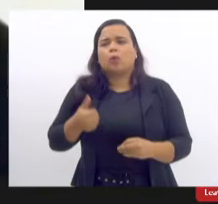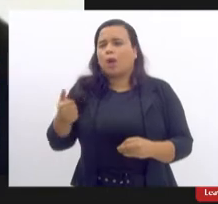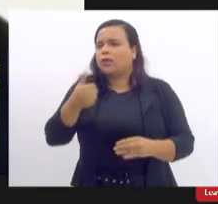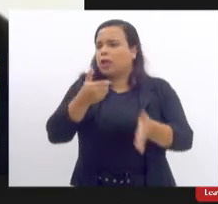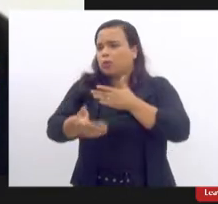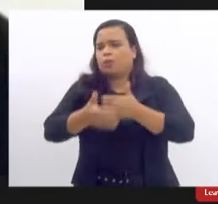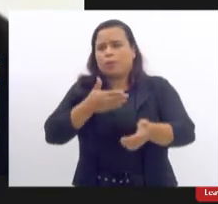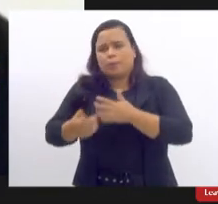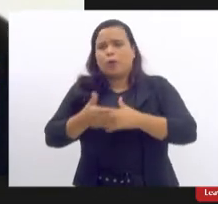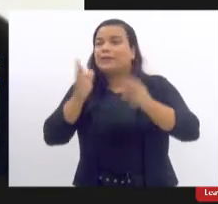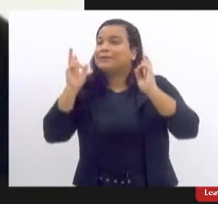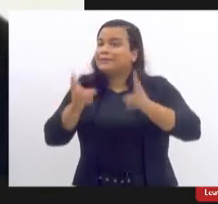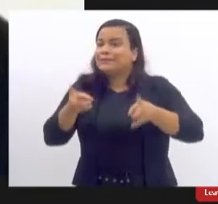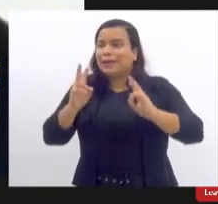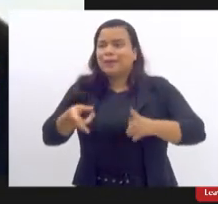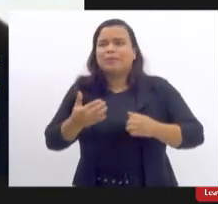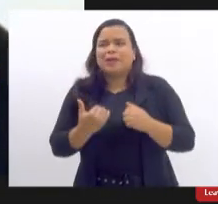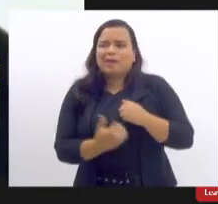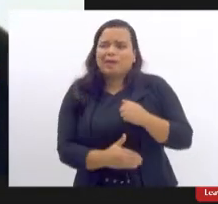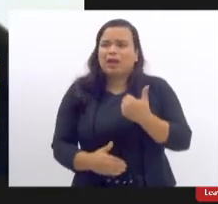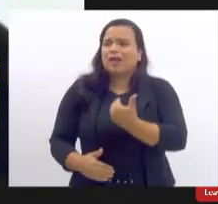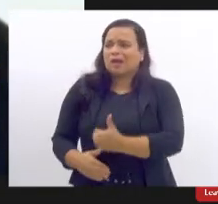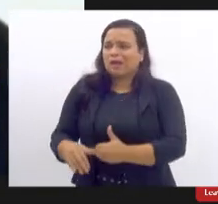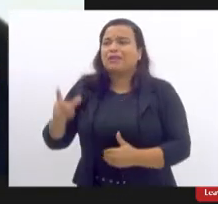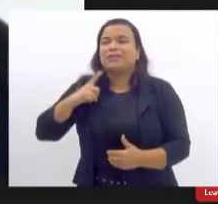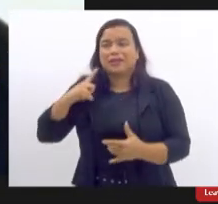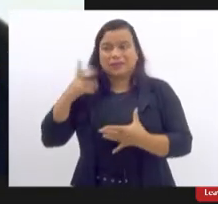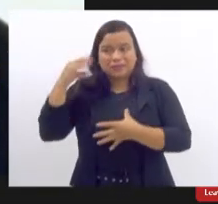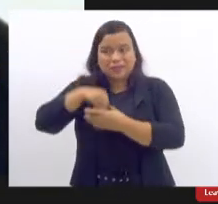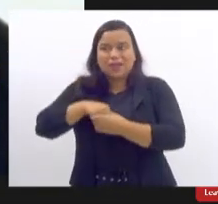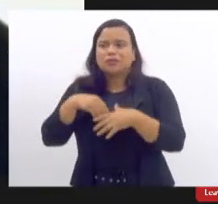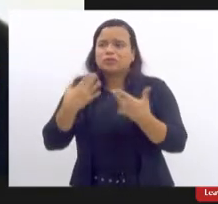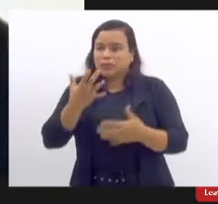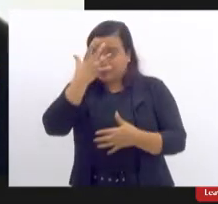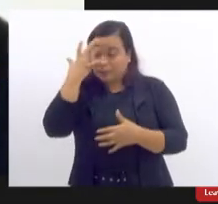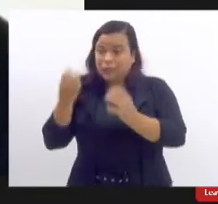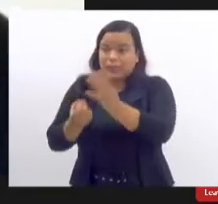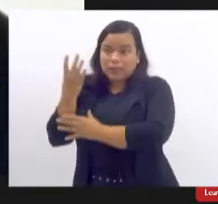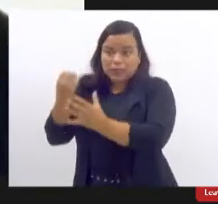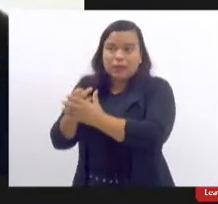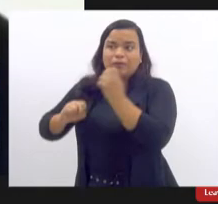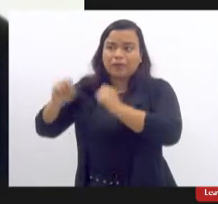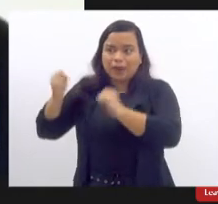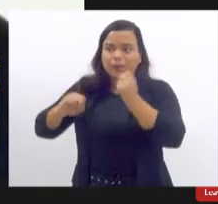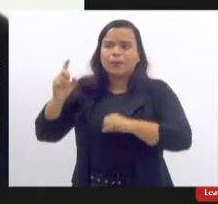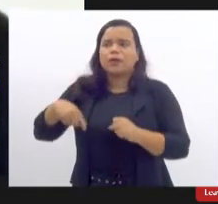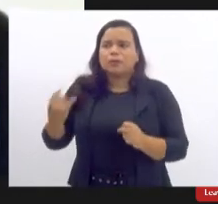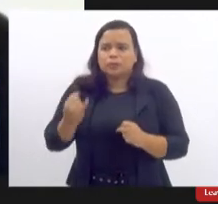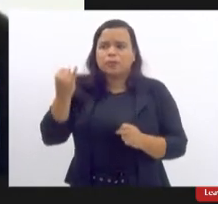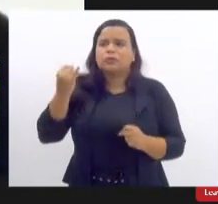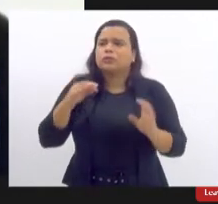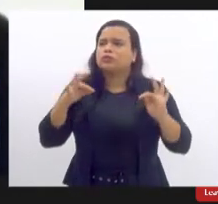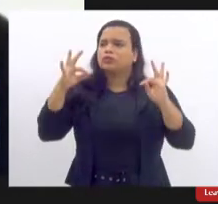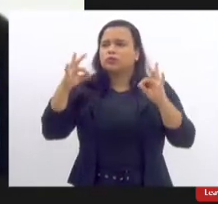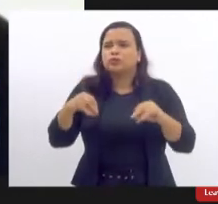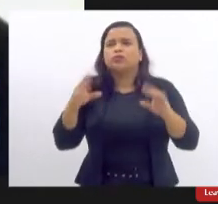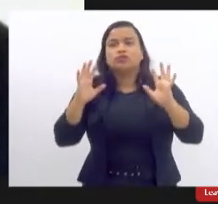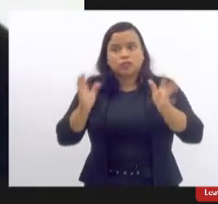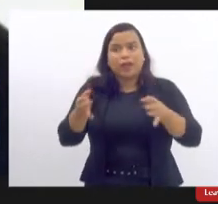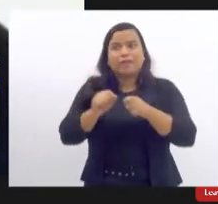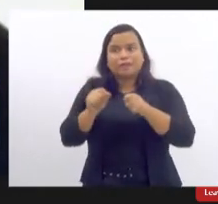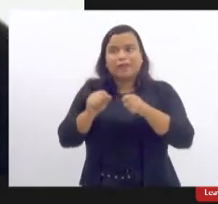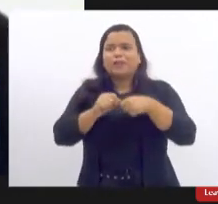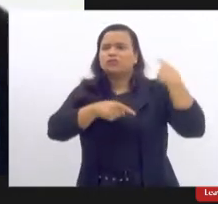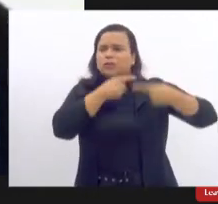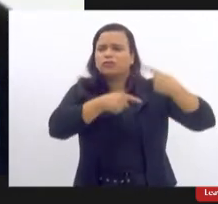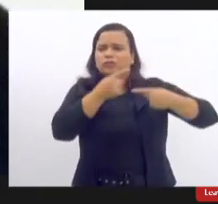uma busca importante tanto dos fabricantes todos eles em que eles fazem já fizeram várias gerações de implante